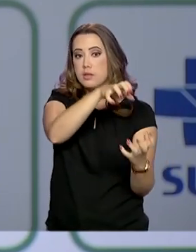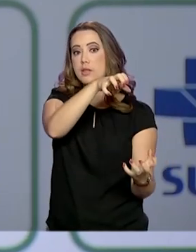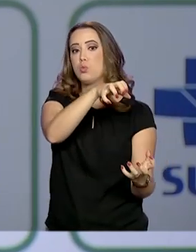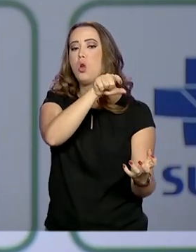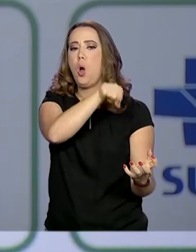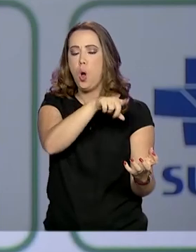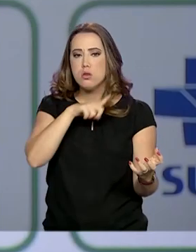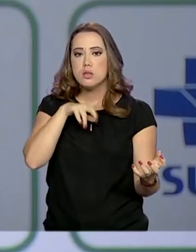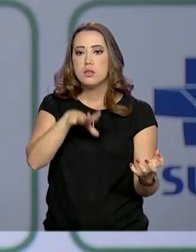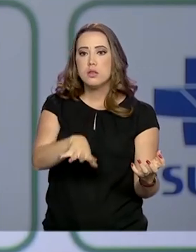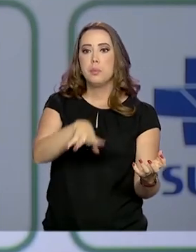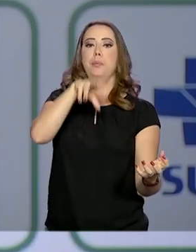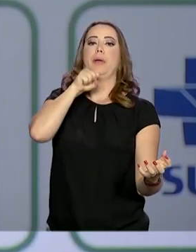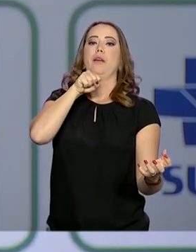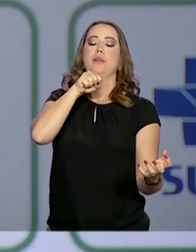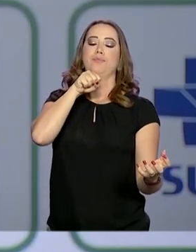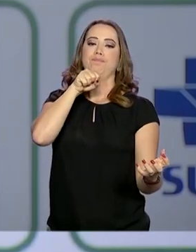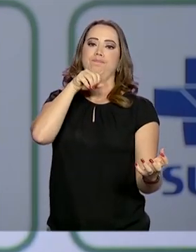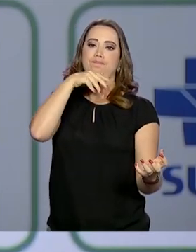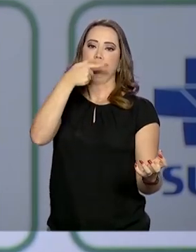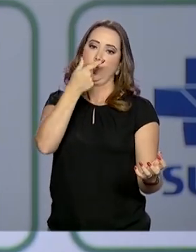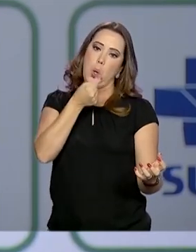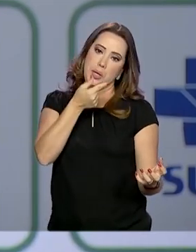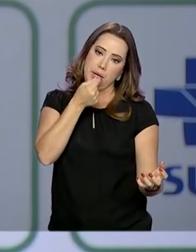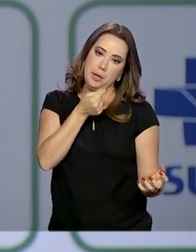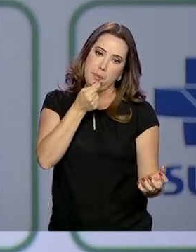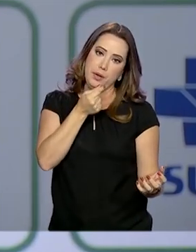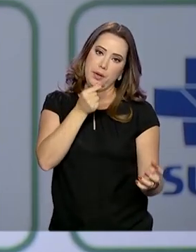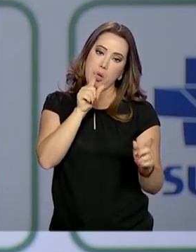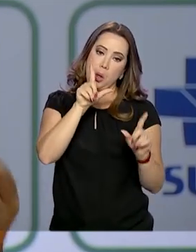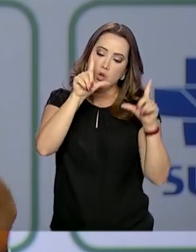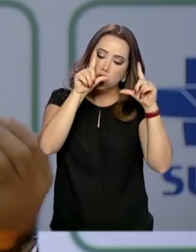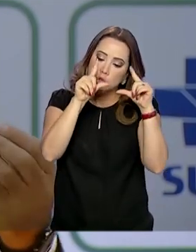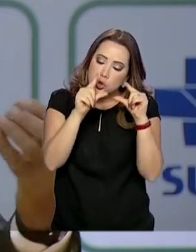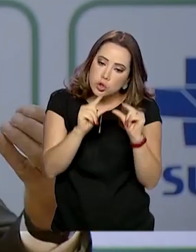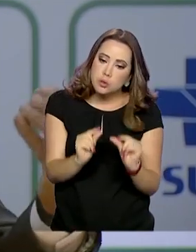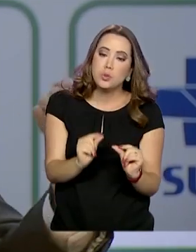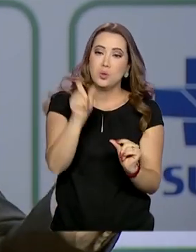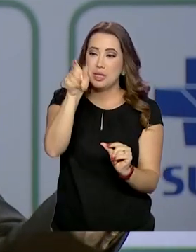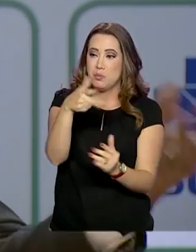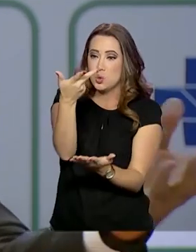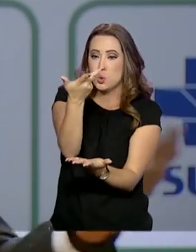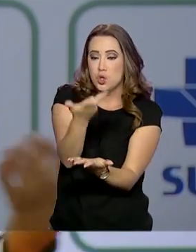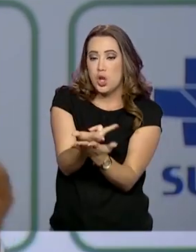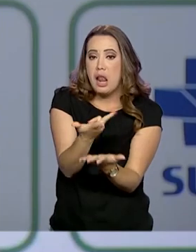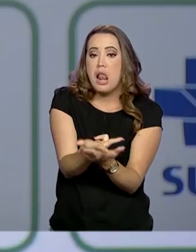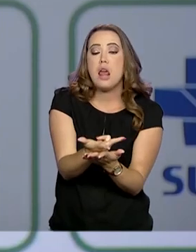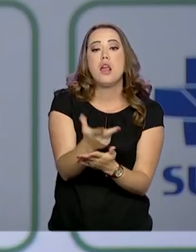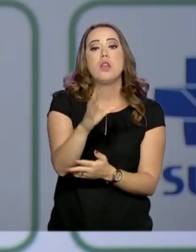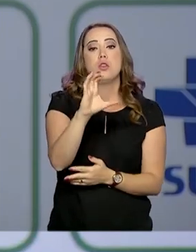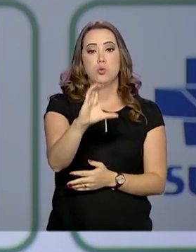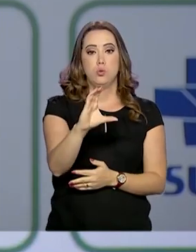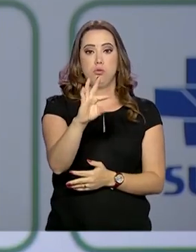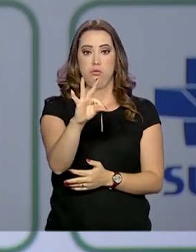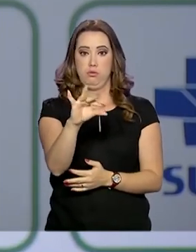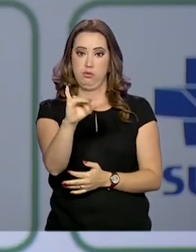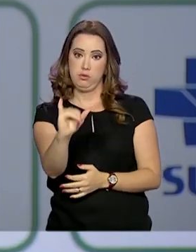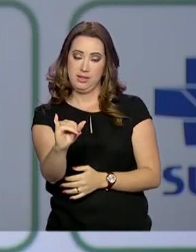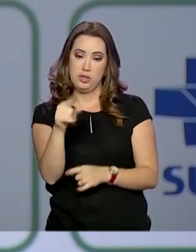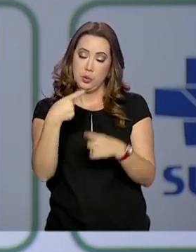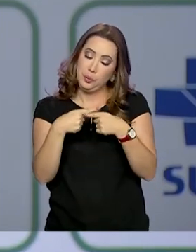com esta gripe, menos pressão nós colocaremos nos leitos de CTI, já que eles,